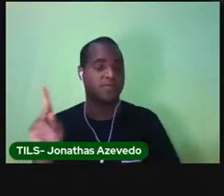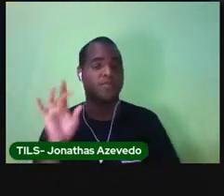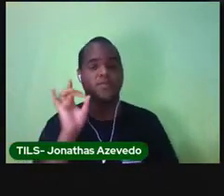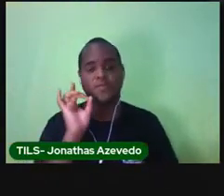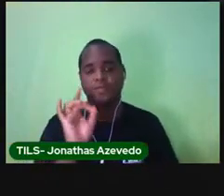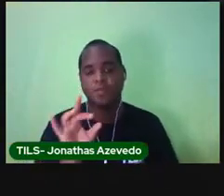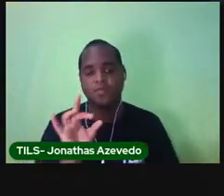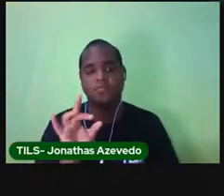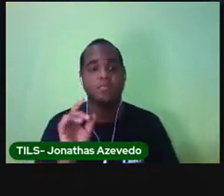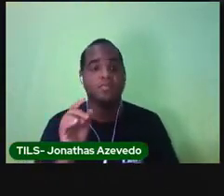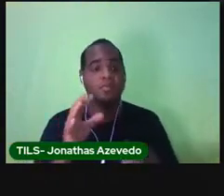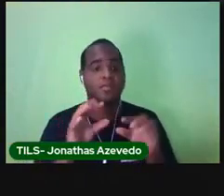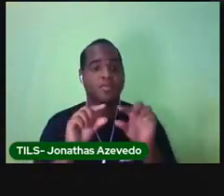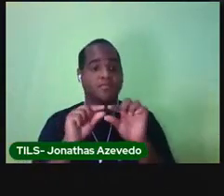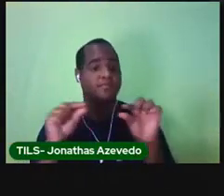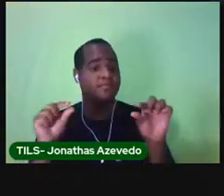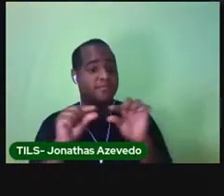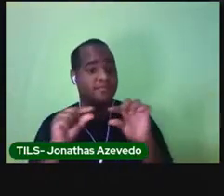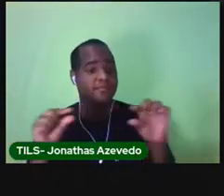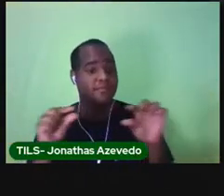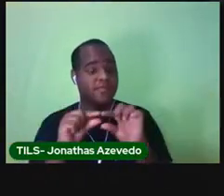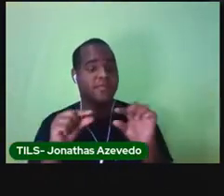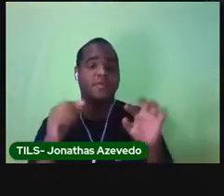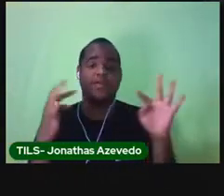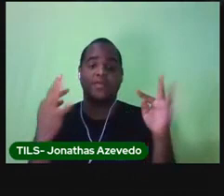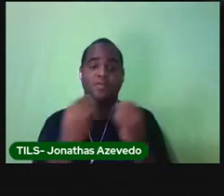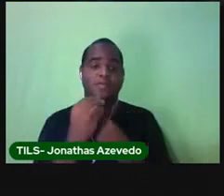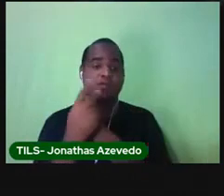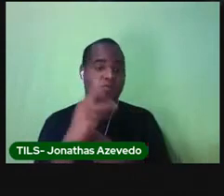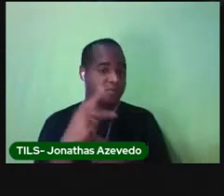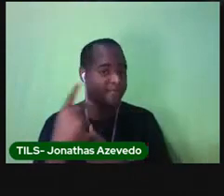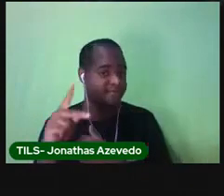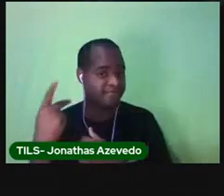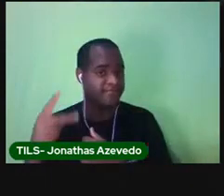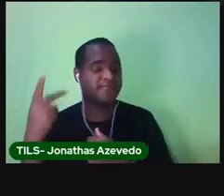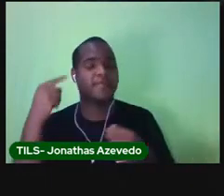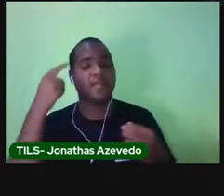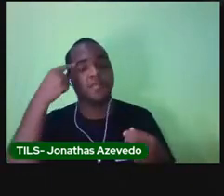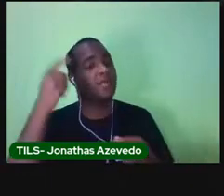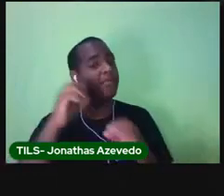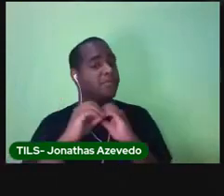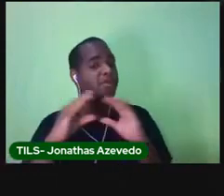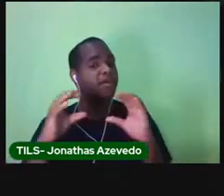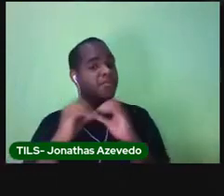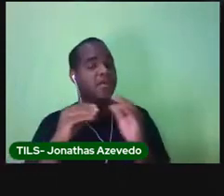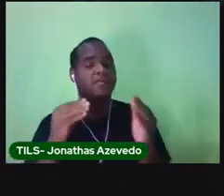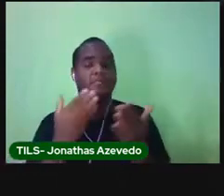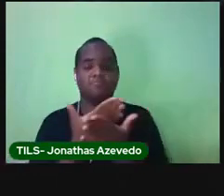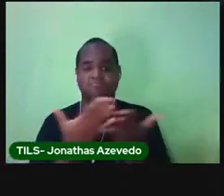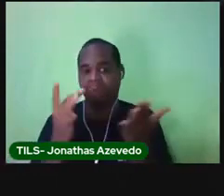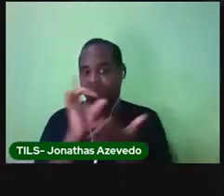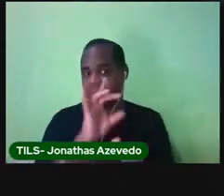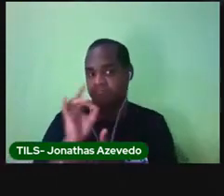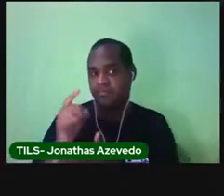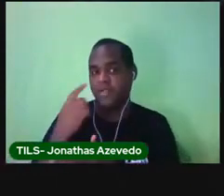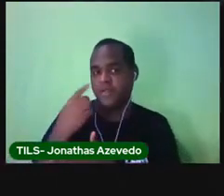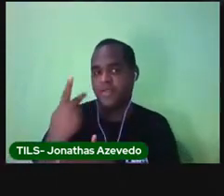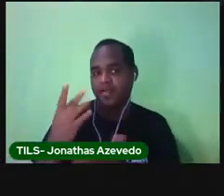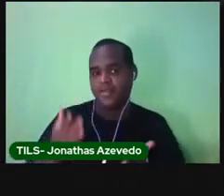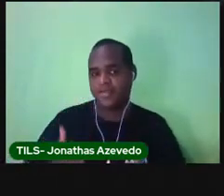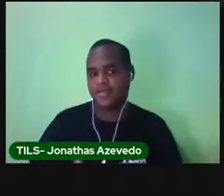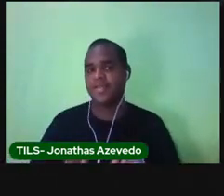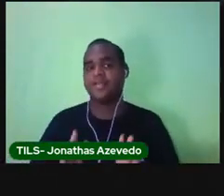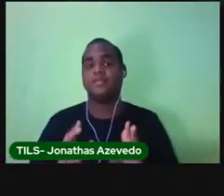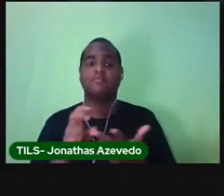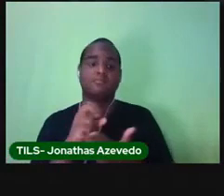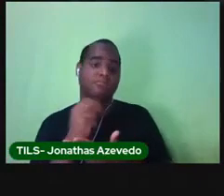linha do tempo é somente sua, porque ela conta do dia que você nasce até